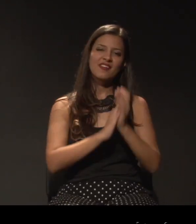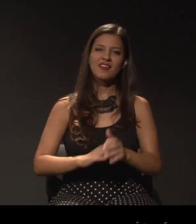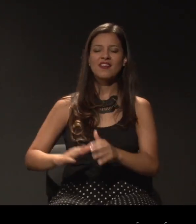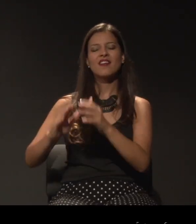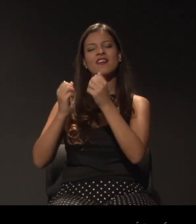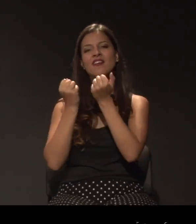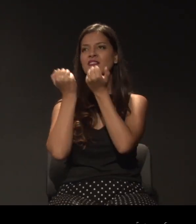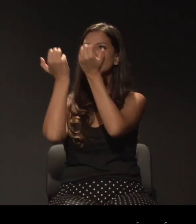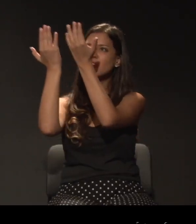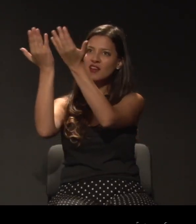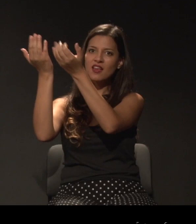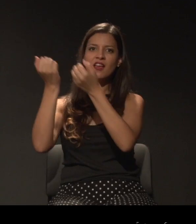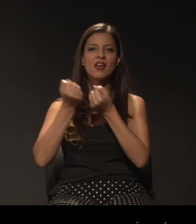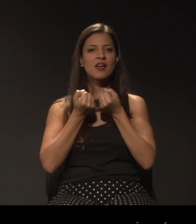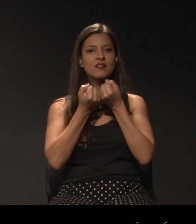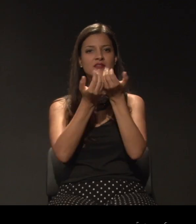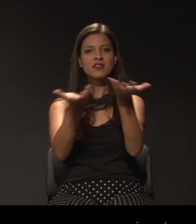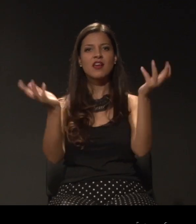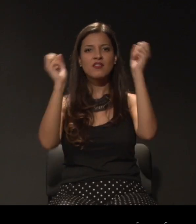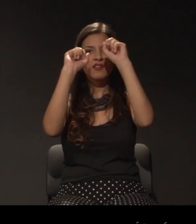paz era ali.